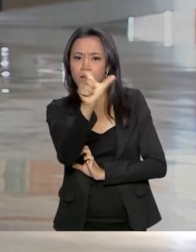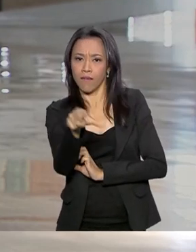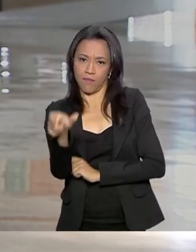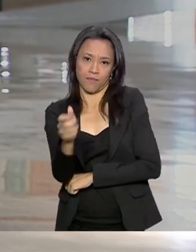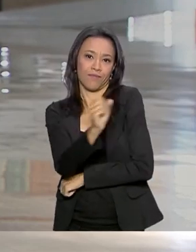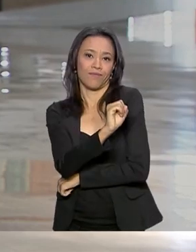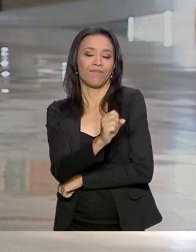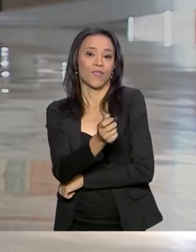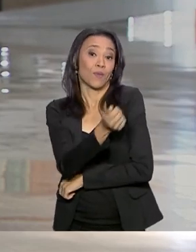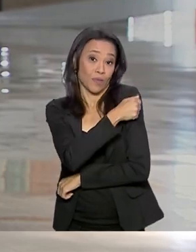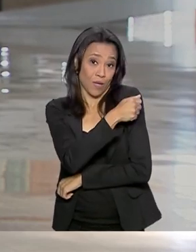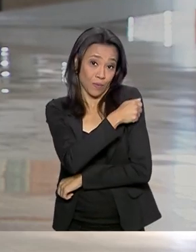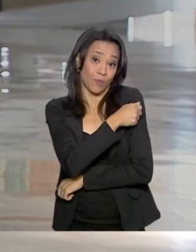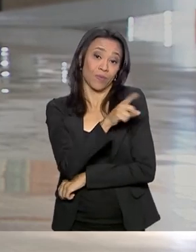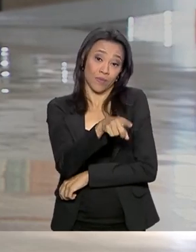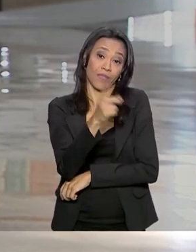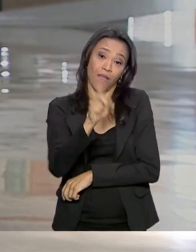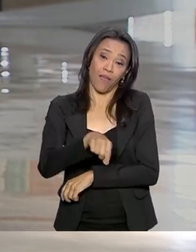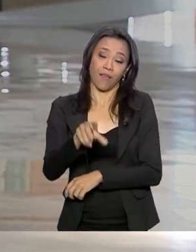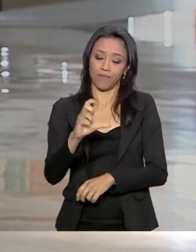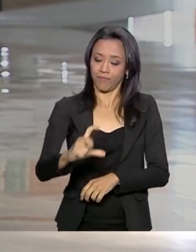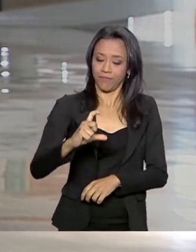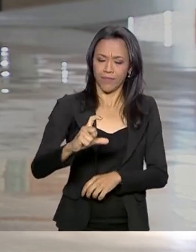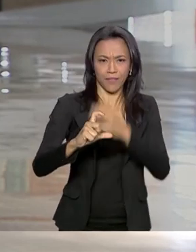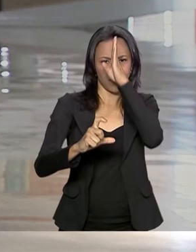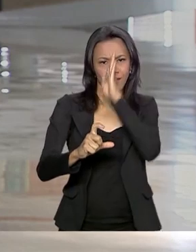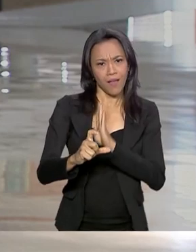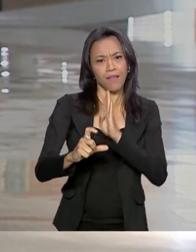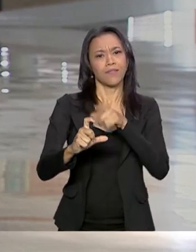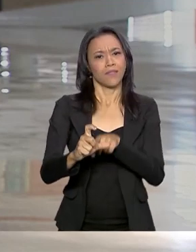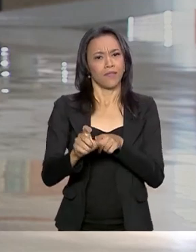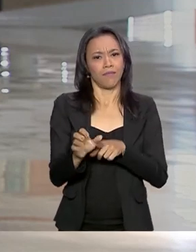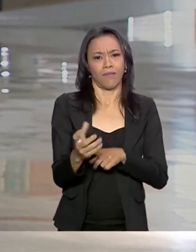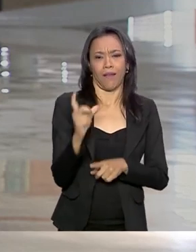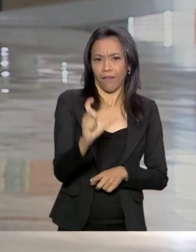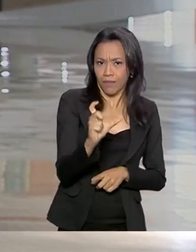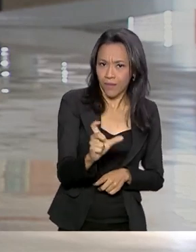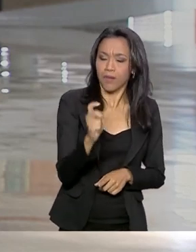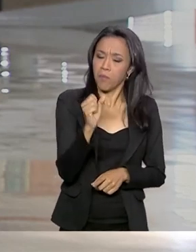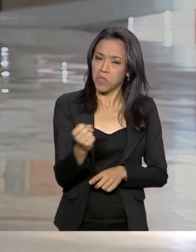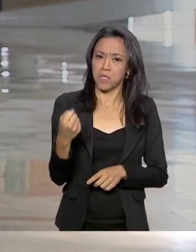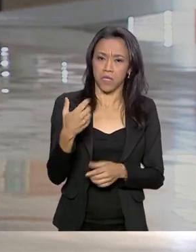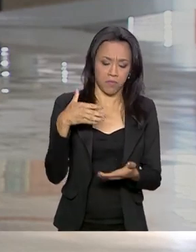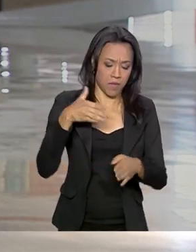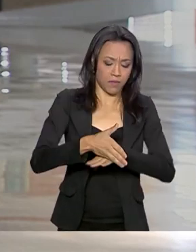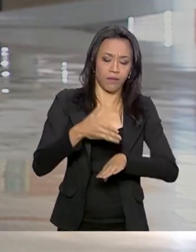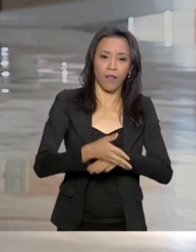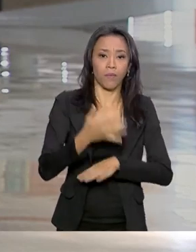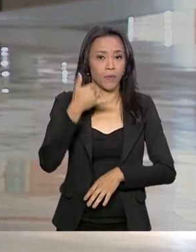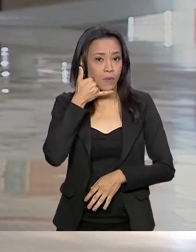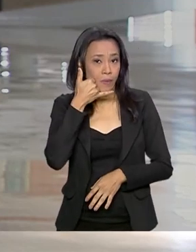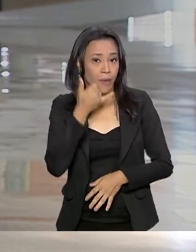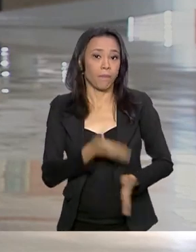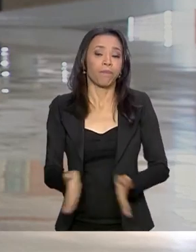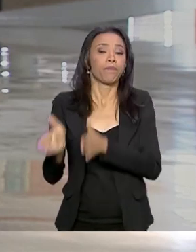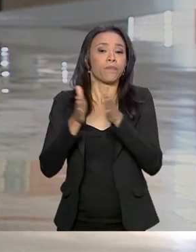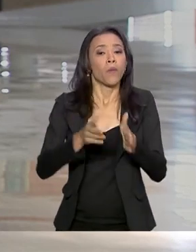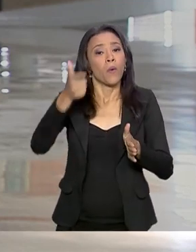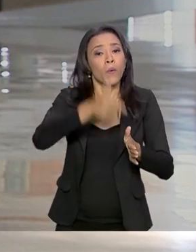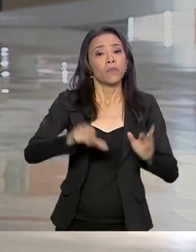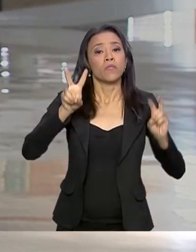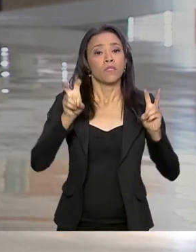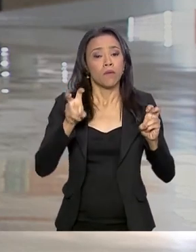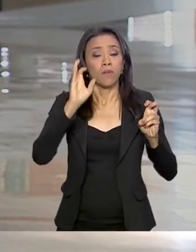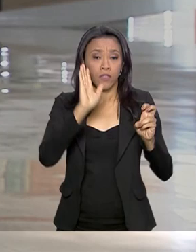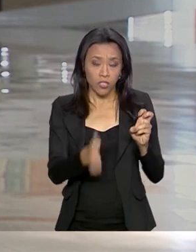totalmente digitalizada, de graça e que pode ser acessada pelo celular. Agora, um outro assunto. Foi